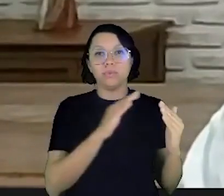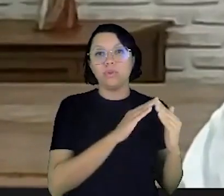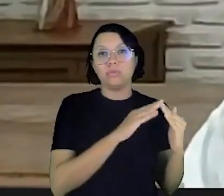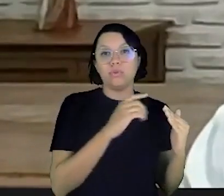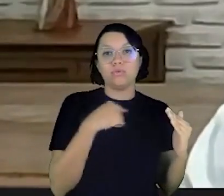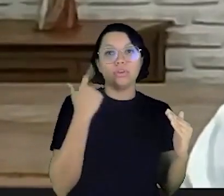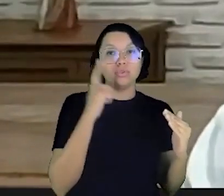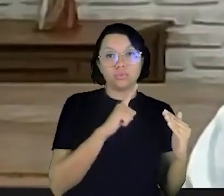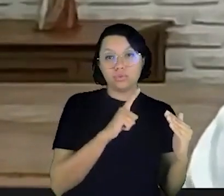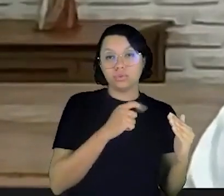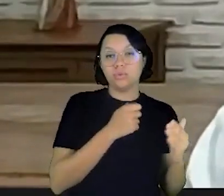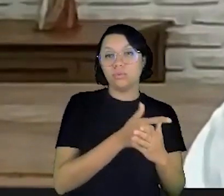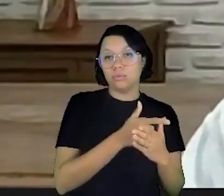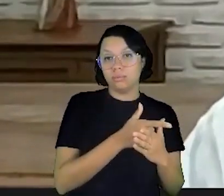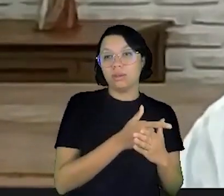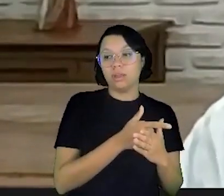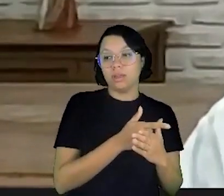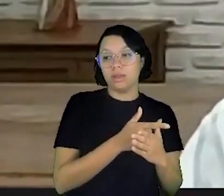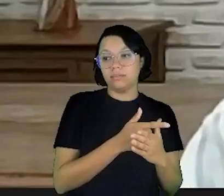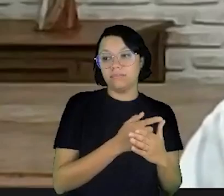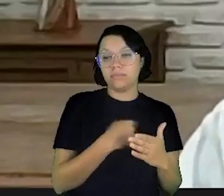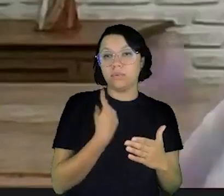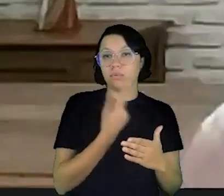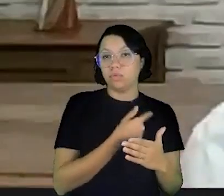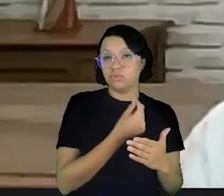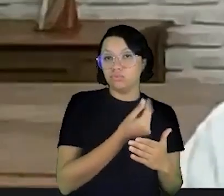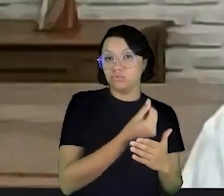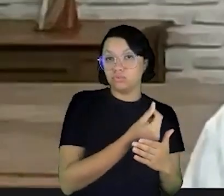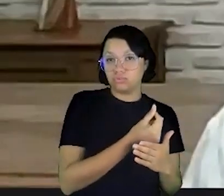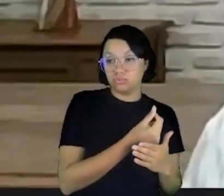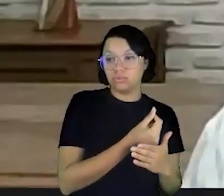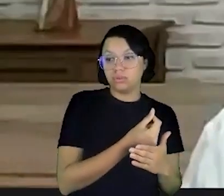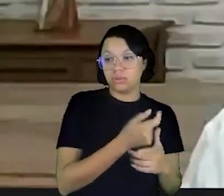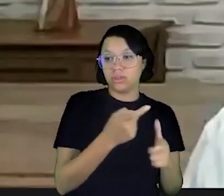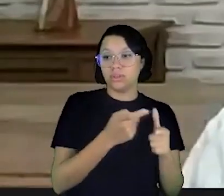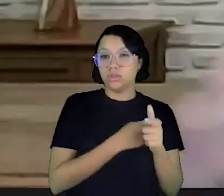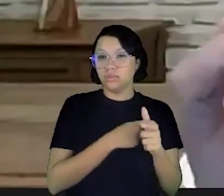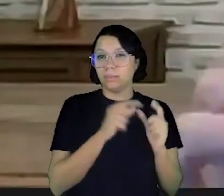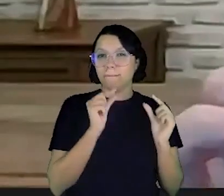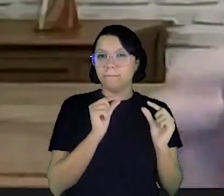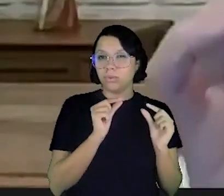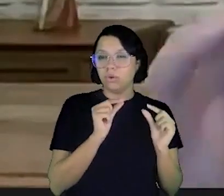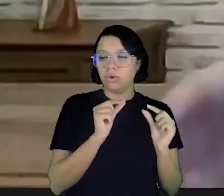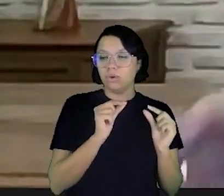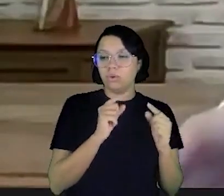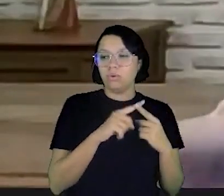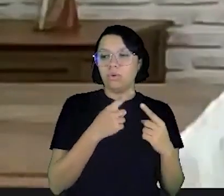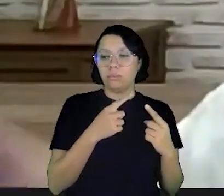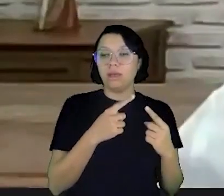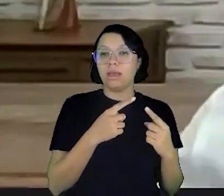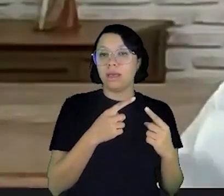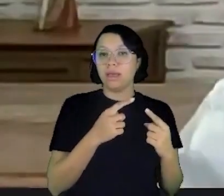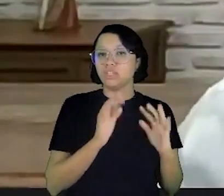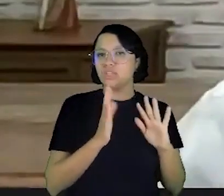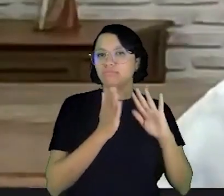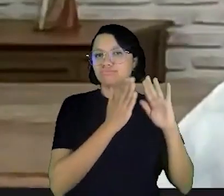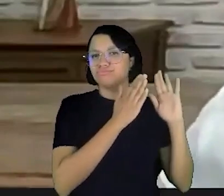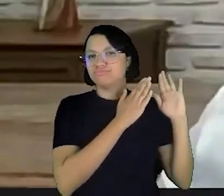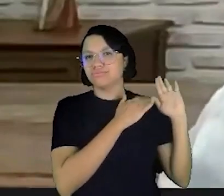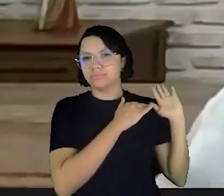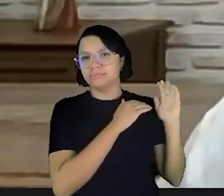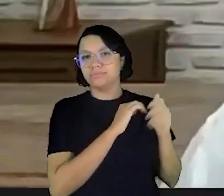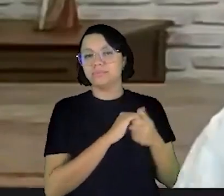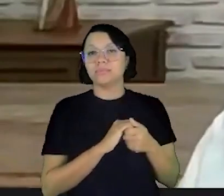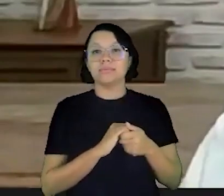ambos foi um imóvel que a gente conseguiu comprar com nossos recursos endividando-nos muito pouquinho mas é um